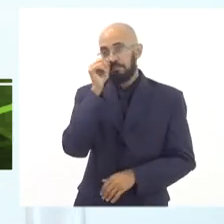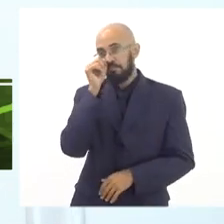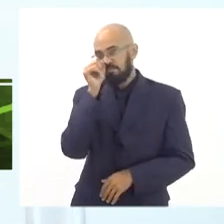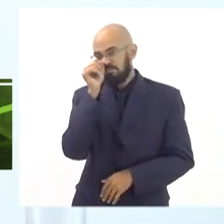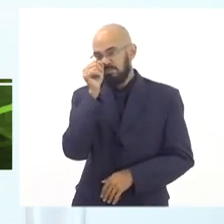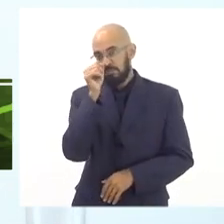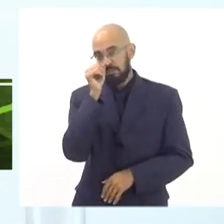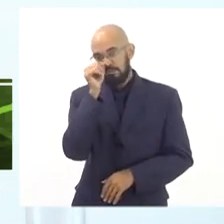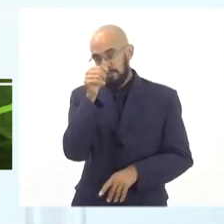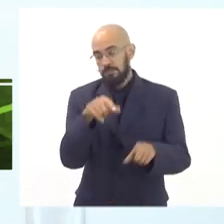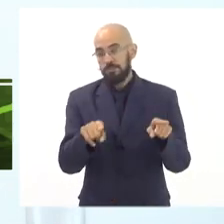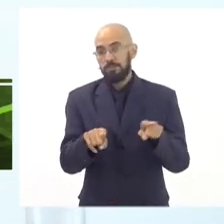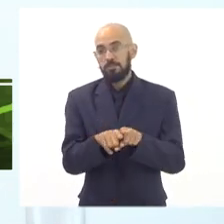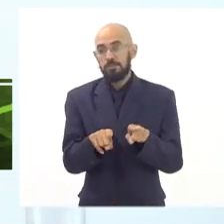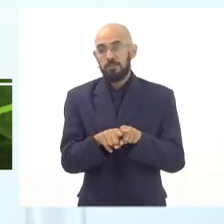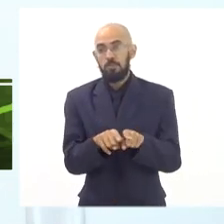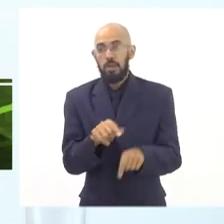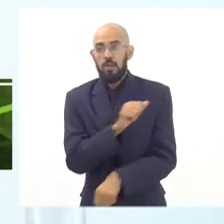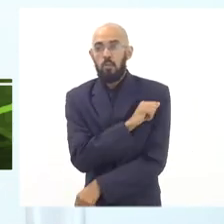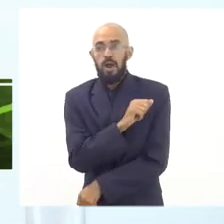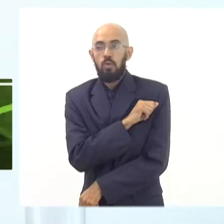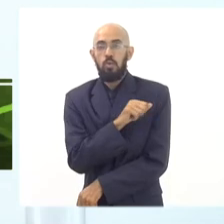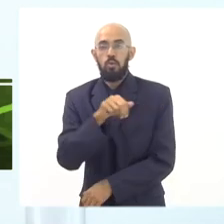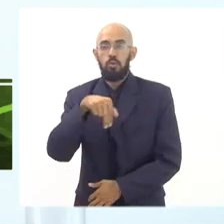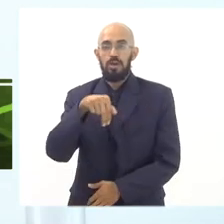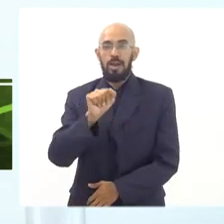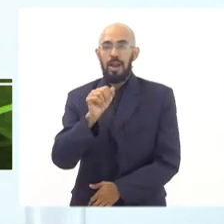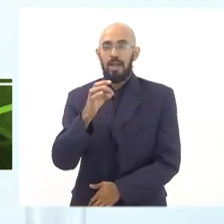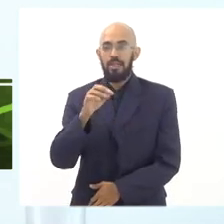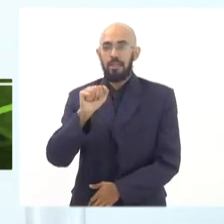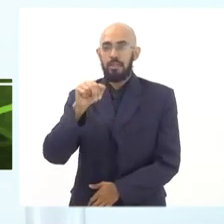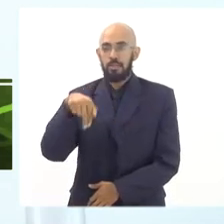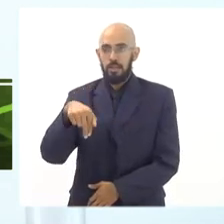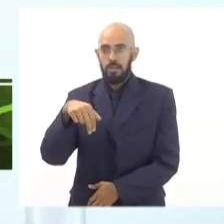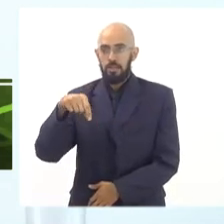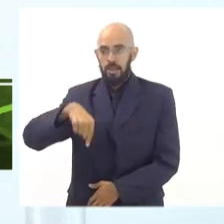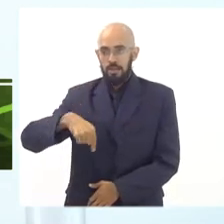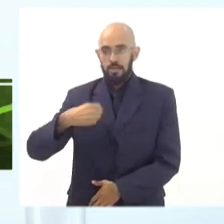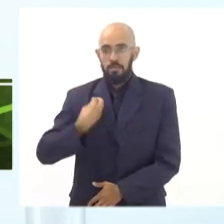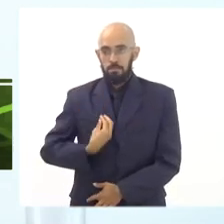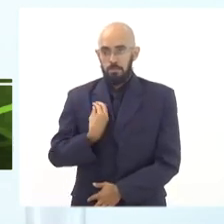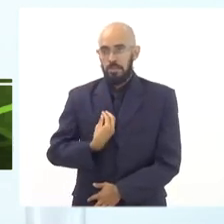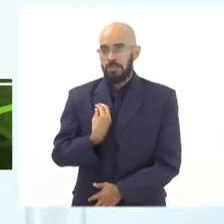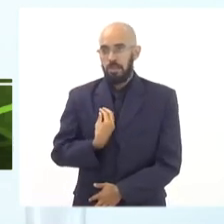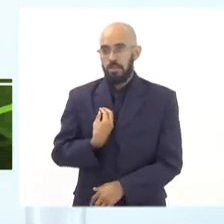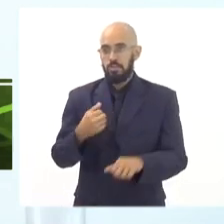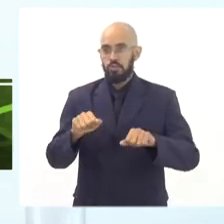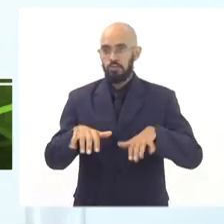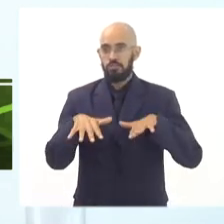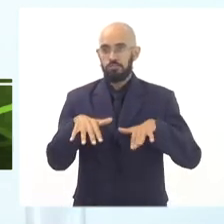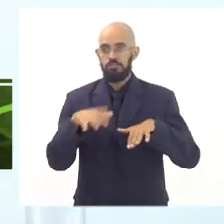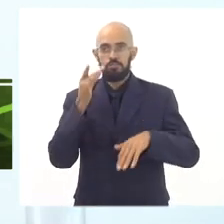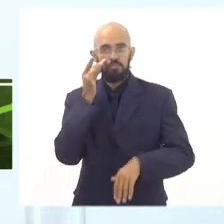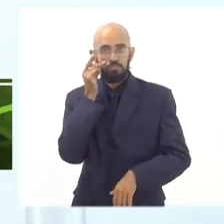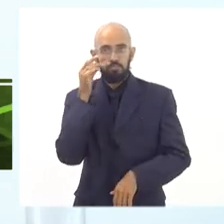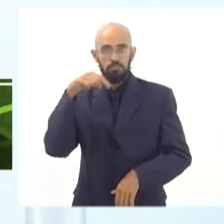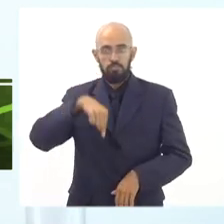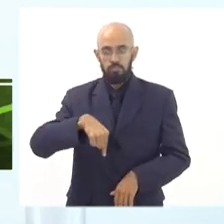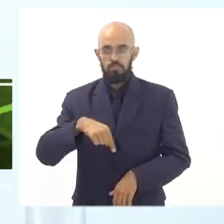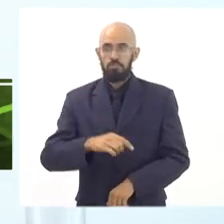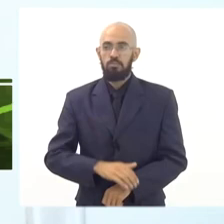Bom, registro aqui também a presença do aluno Natan Victor, que aqui presente também, veio participar da nossa audiência, está aqui presencialmente.